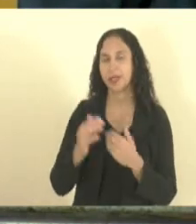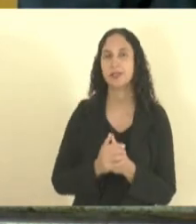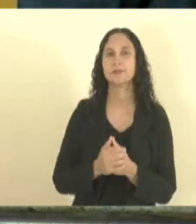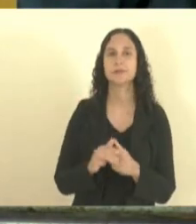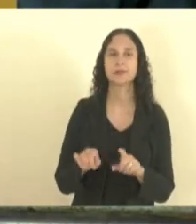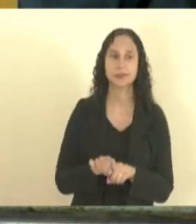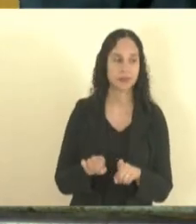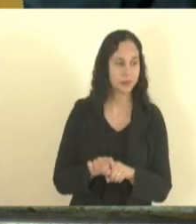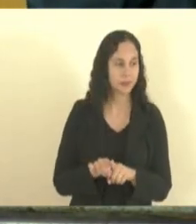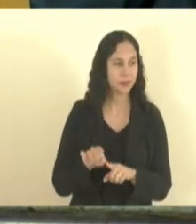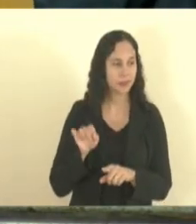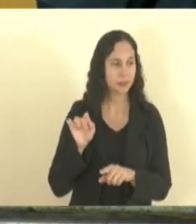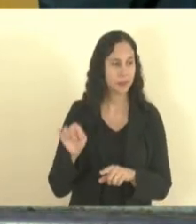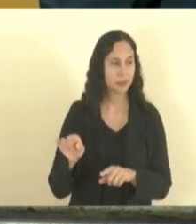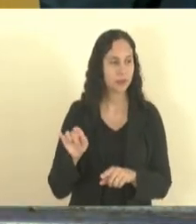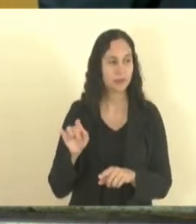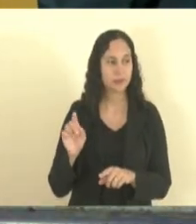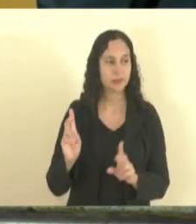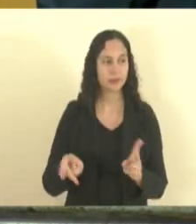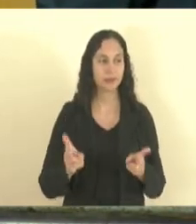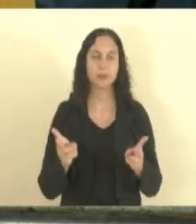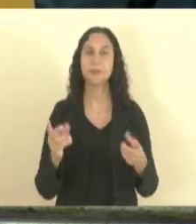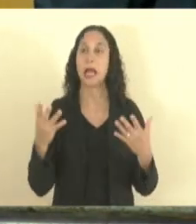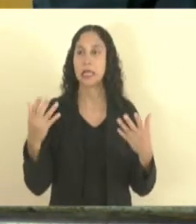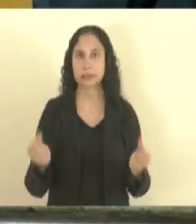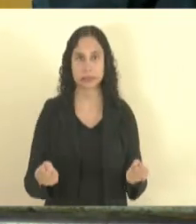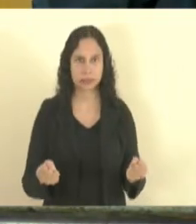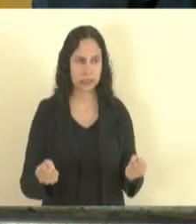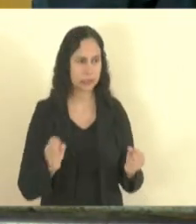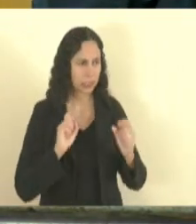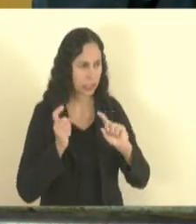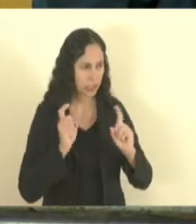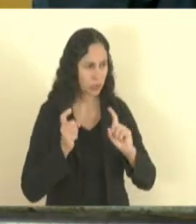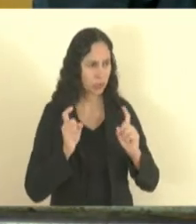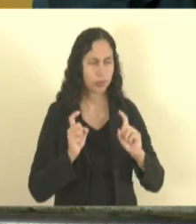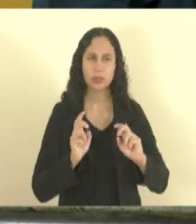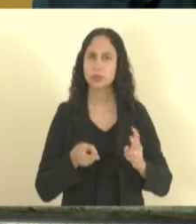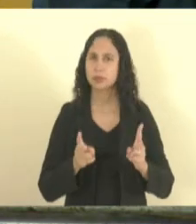as demandas que chegam a casa toda vez é assim não seria diferente dessa